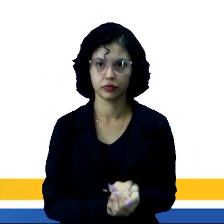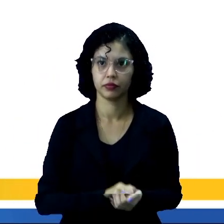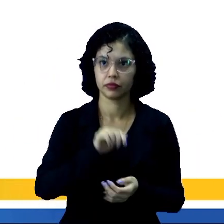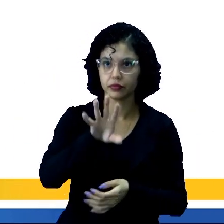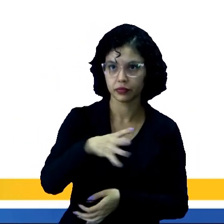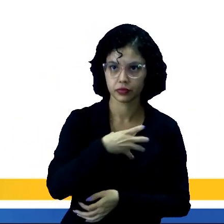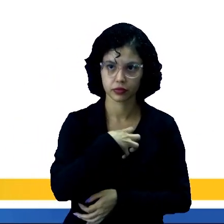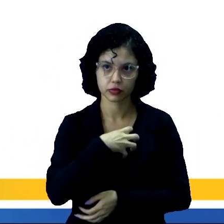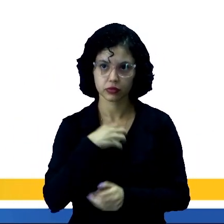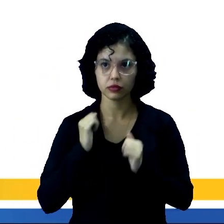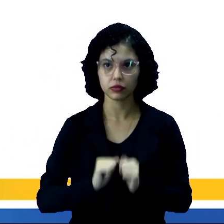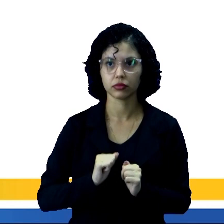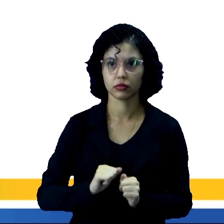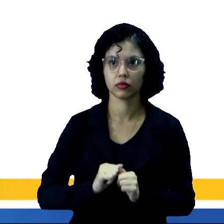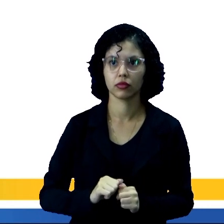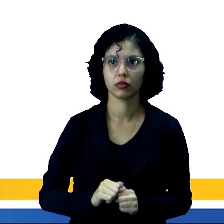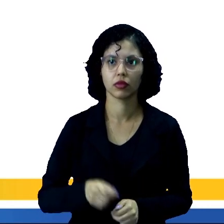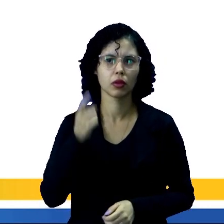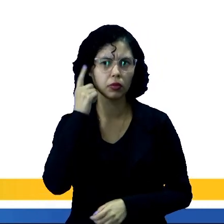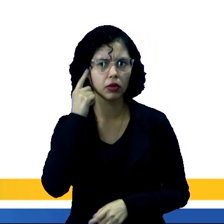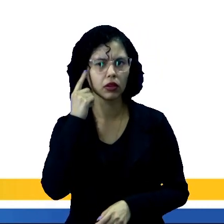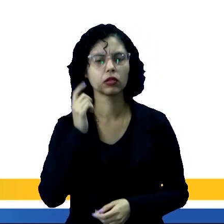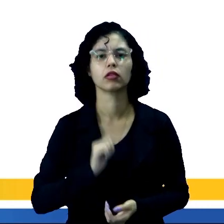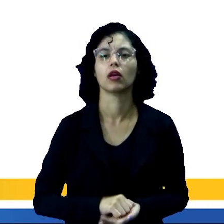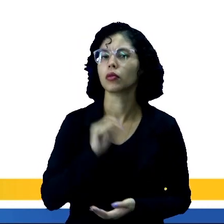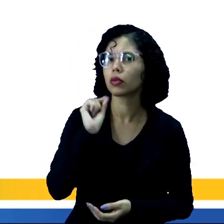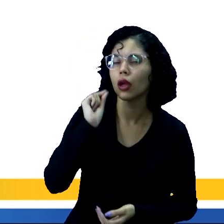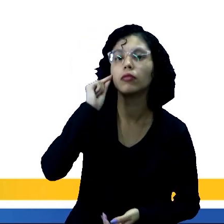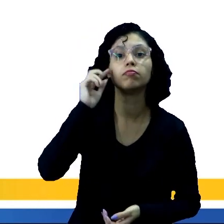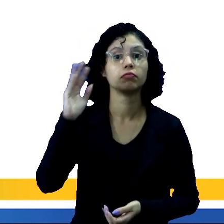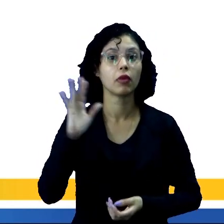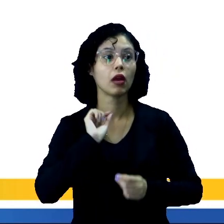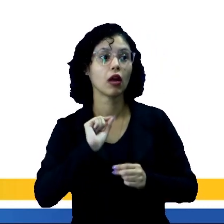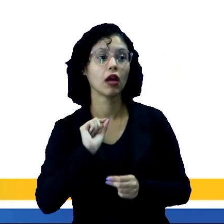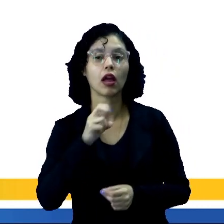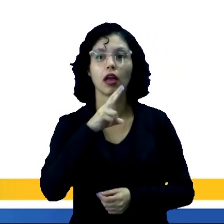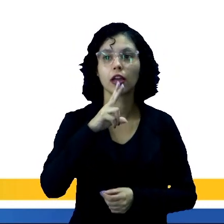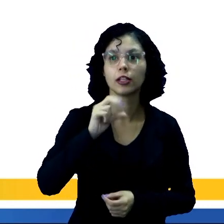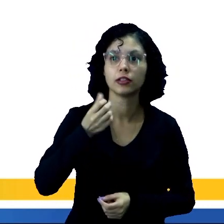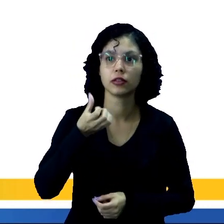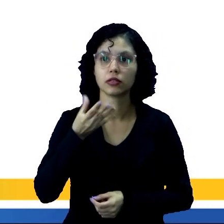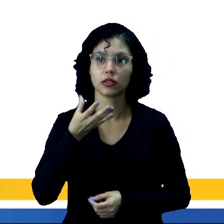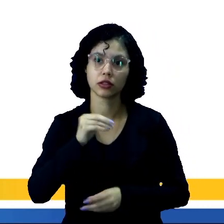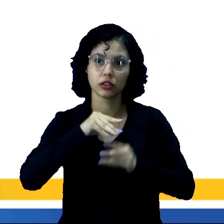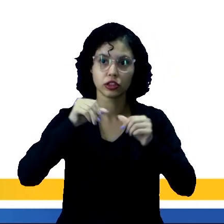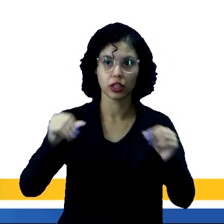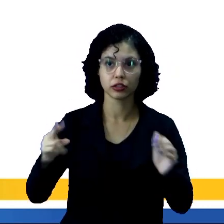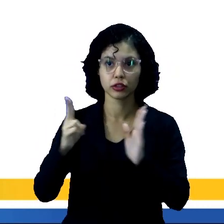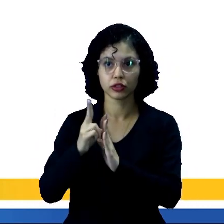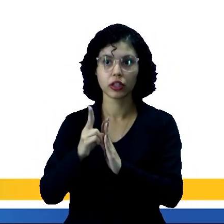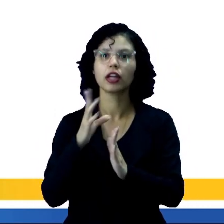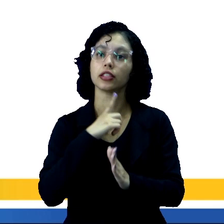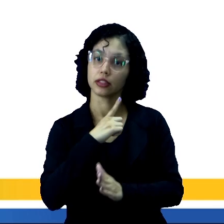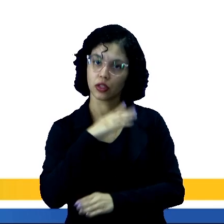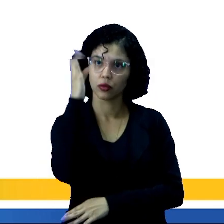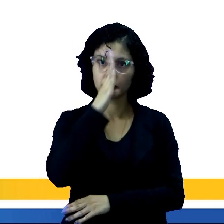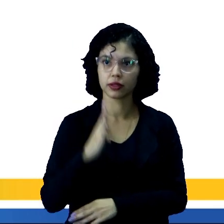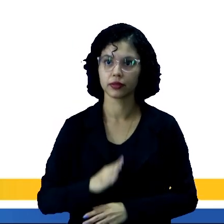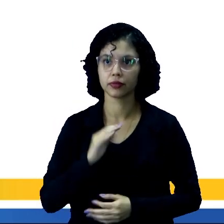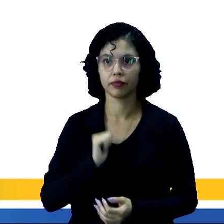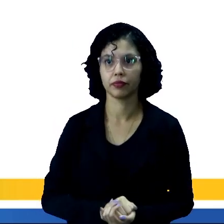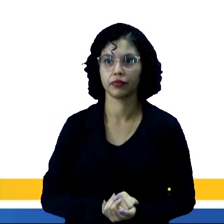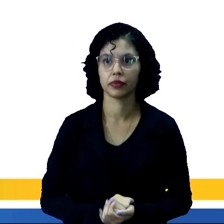sentido, nós podemos pensar e refletir, né? Acerca das 560 terras indígenas que existem no Brasil,